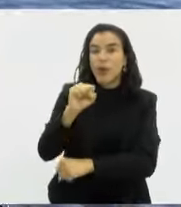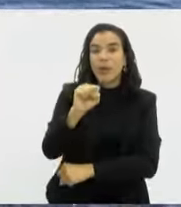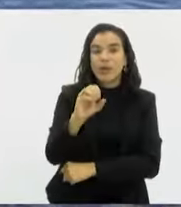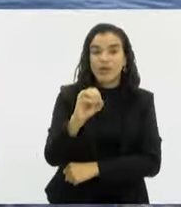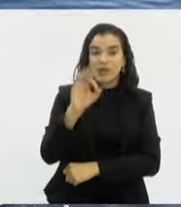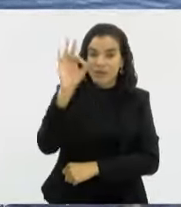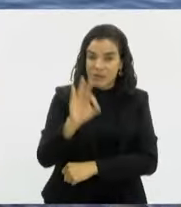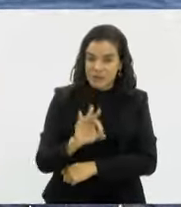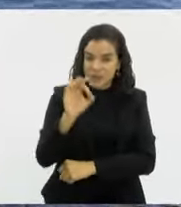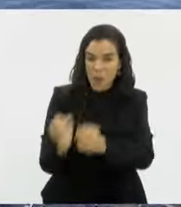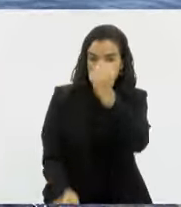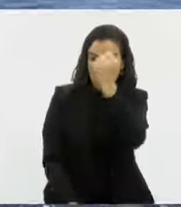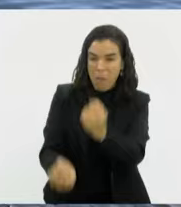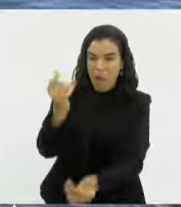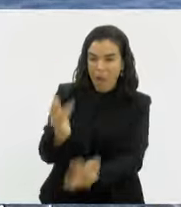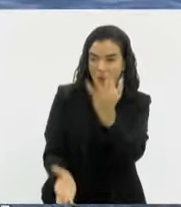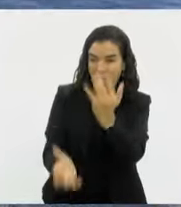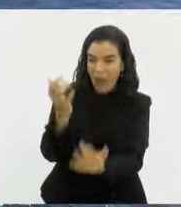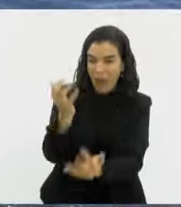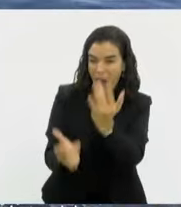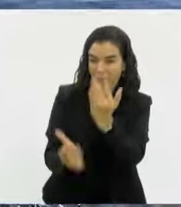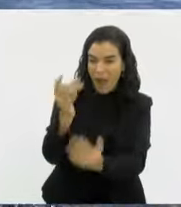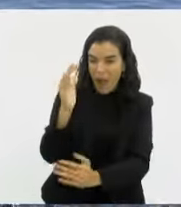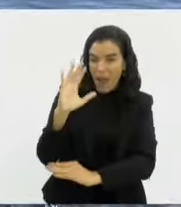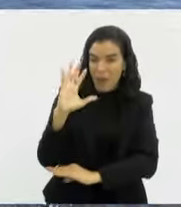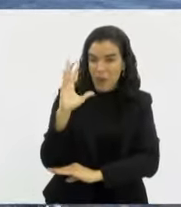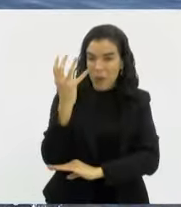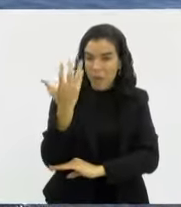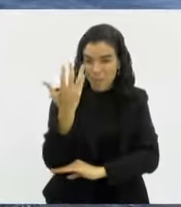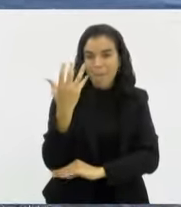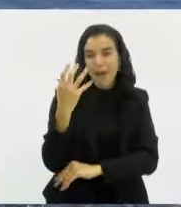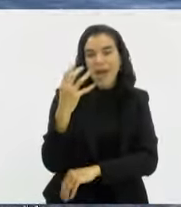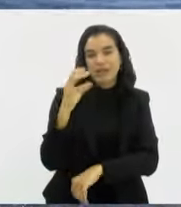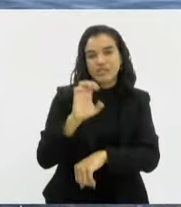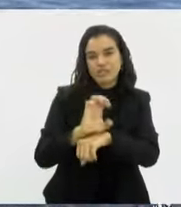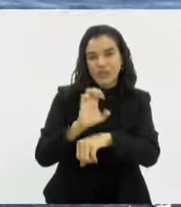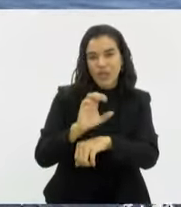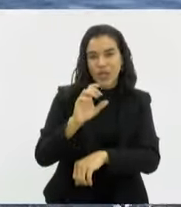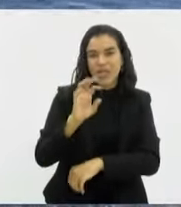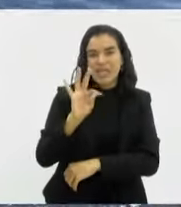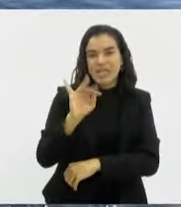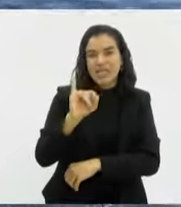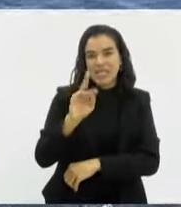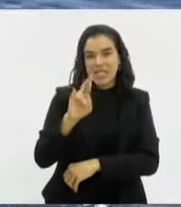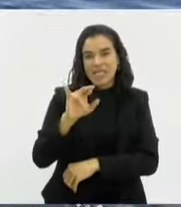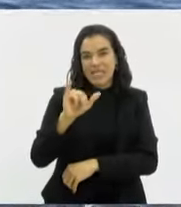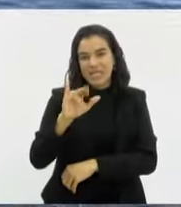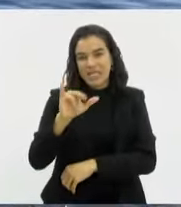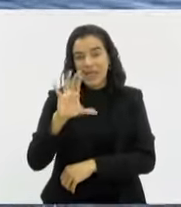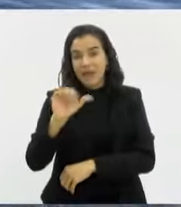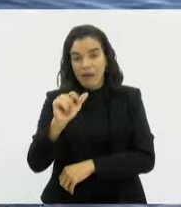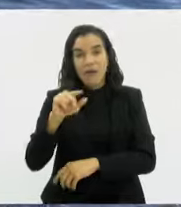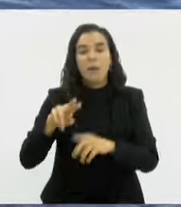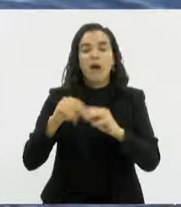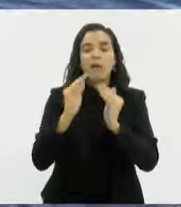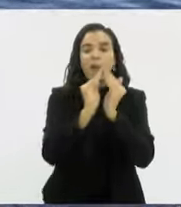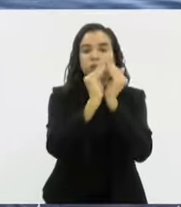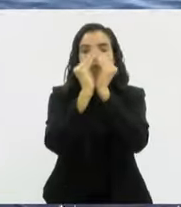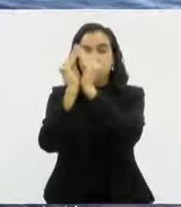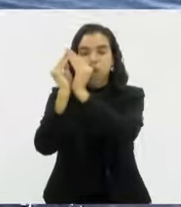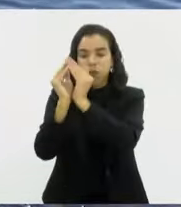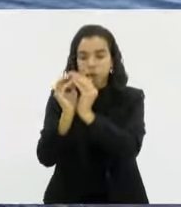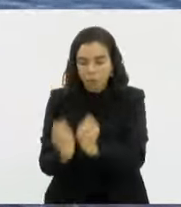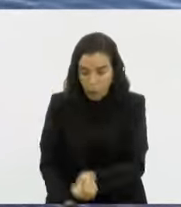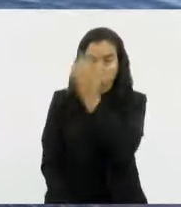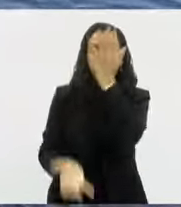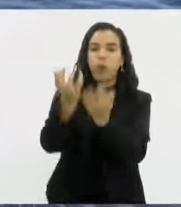% dos incêndios florestais causados no Parque Estadual da Serra da Tiririca foram causados ou ocasionados por queda de balão. Então,